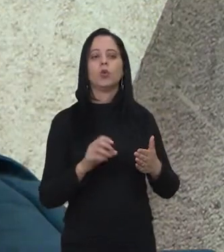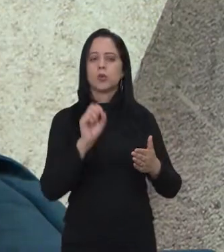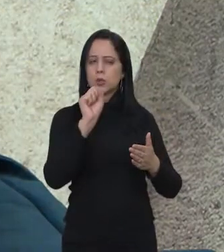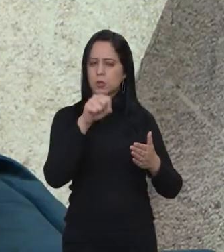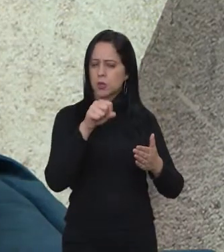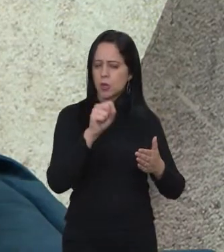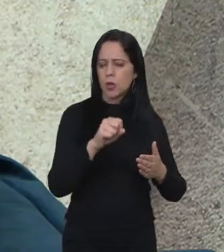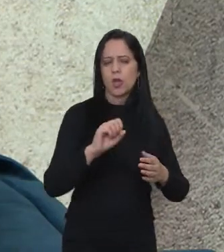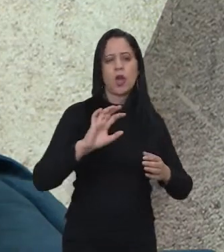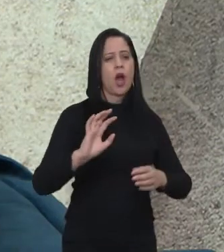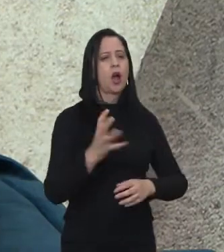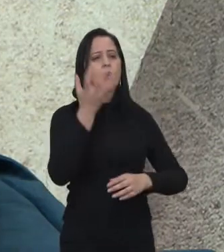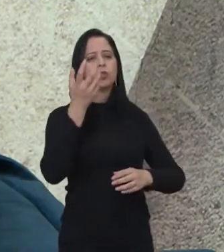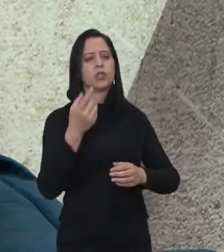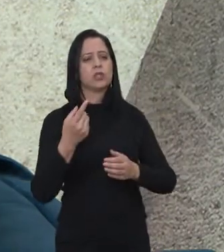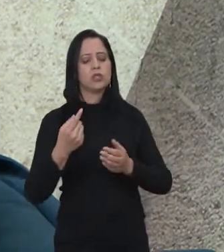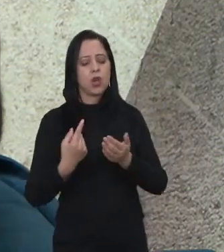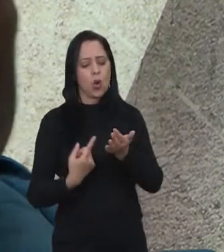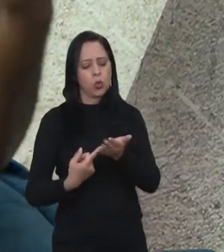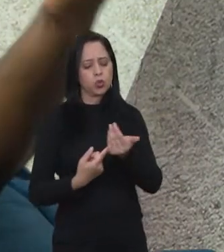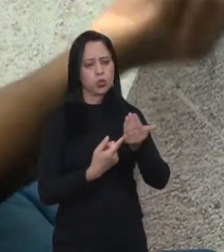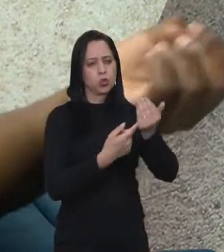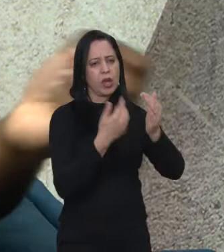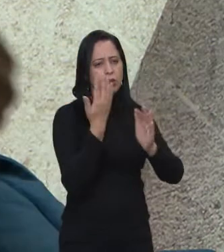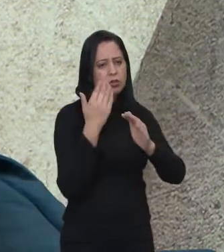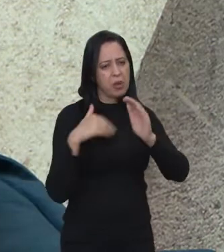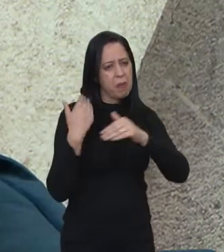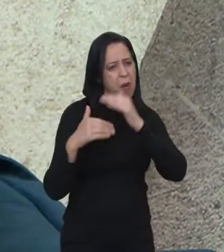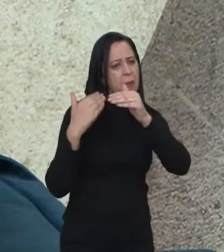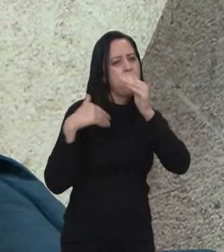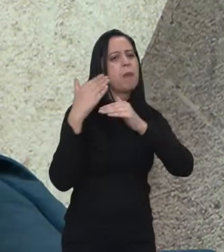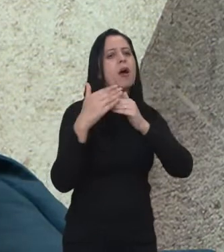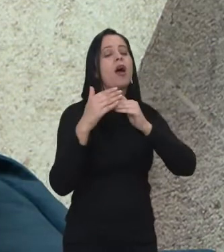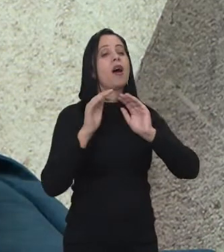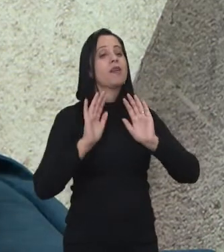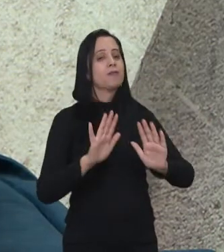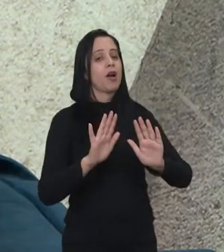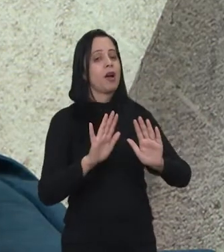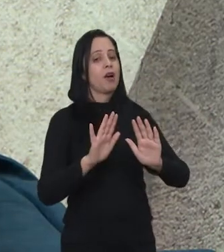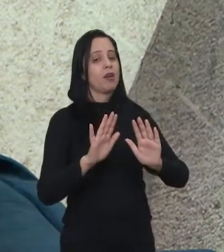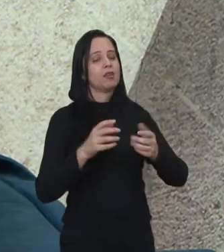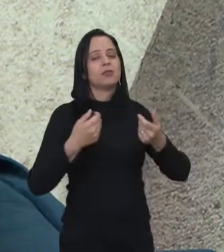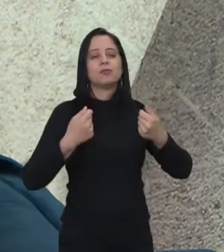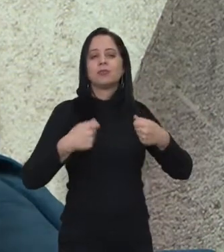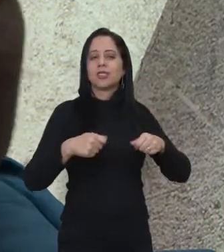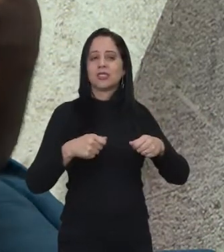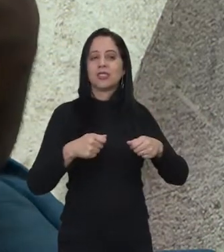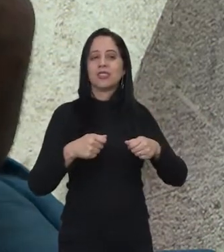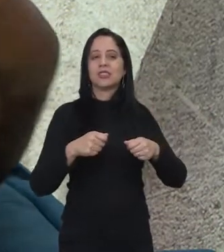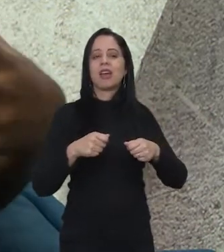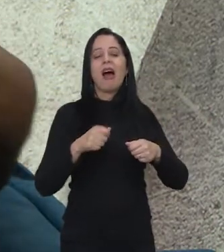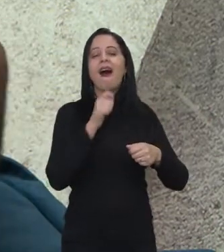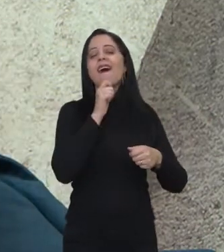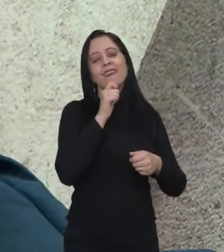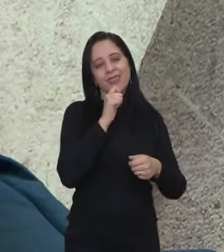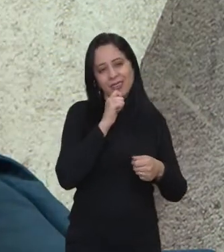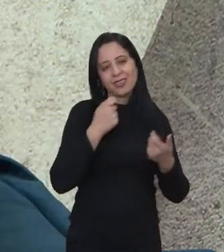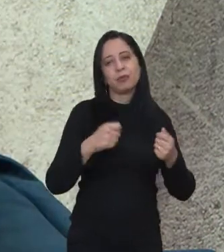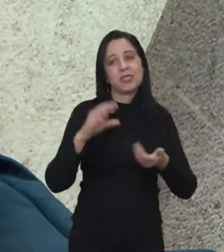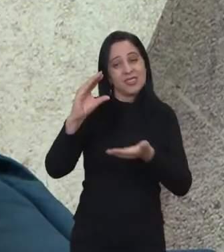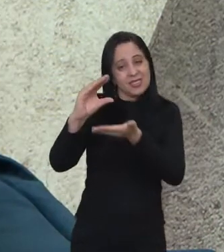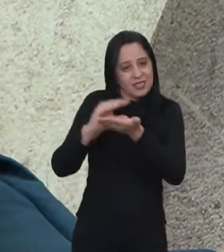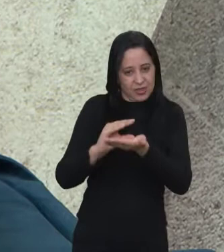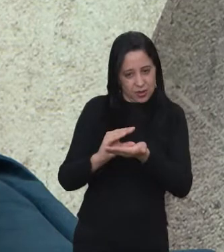um desenvolvimento tecnológico, as empresas começam a vender, mas a gente precisa, muitas vezes, de recurso. Essas